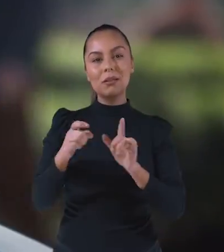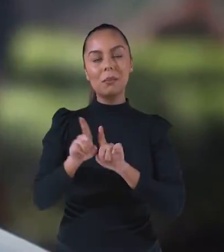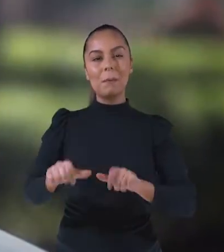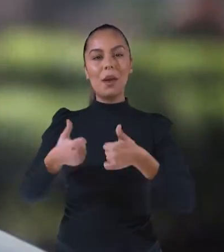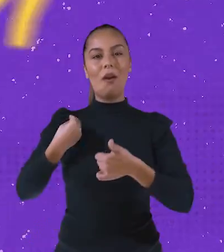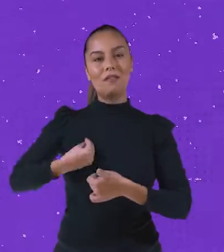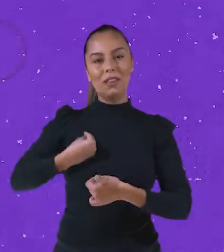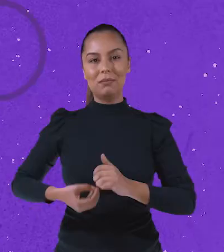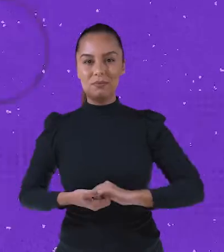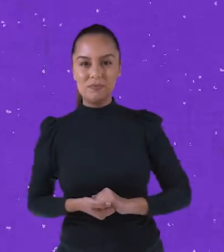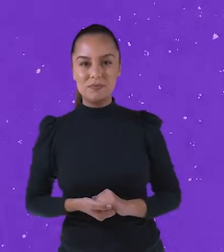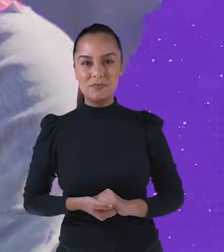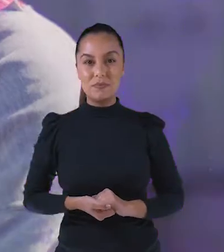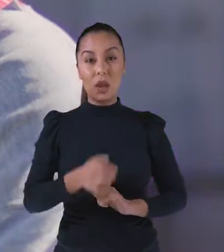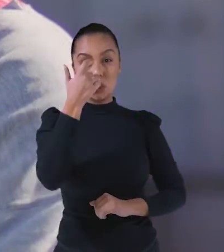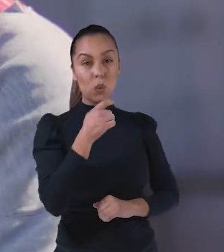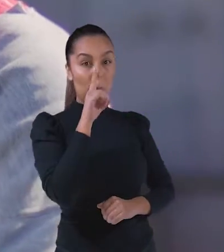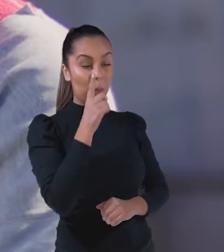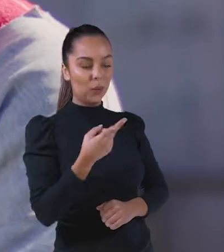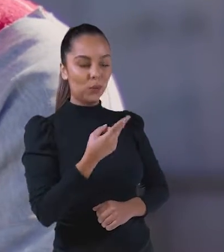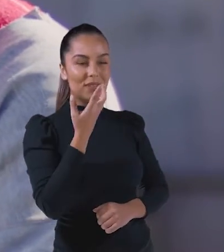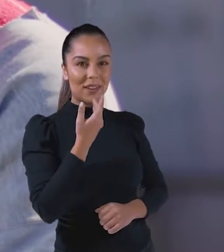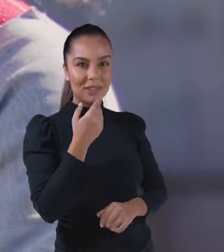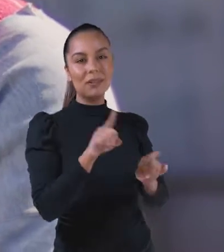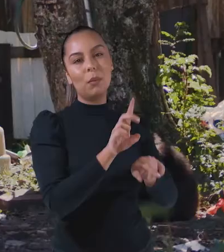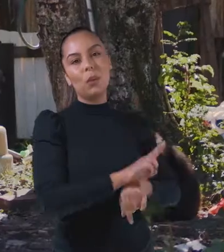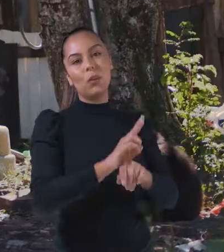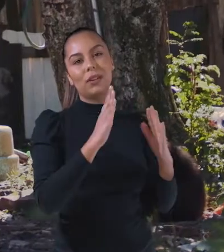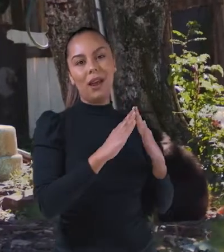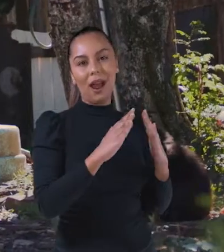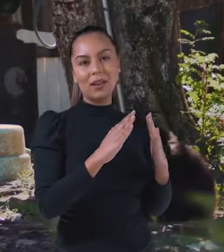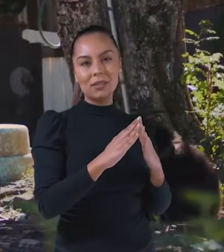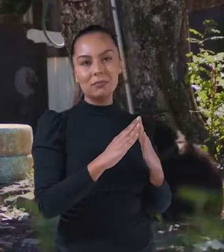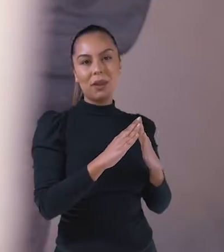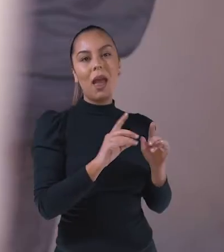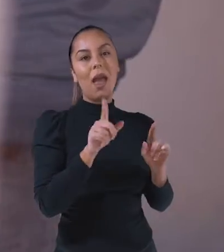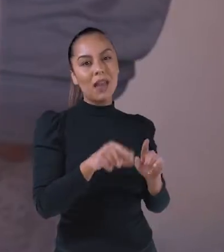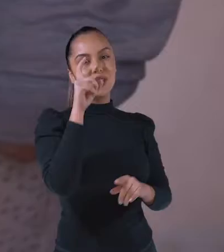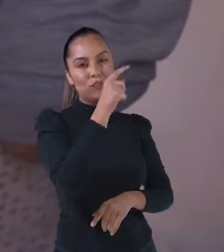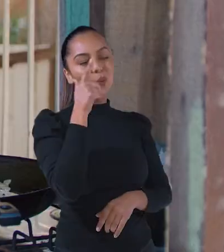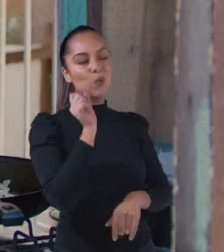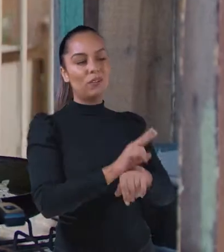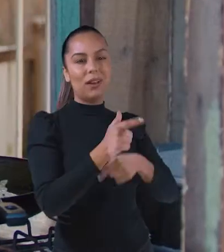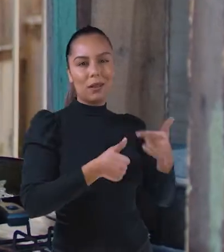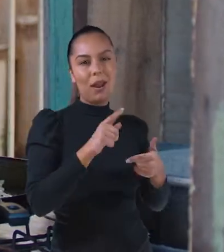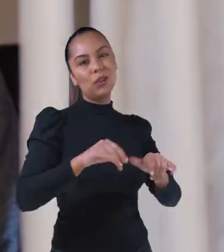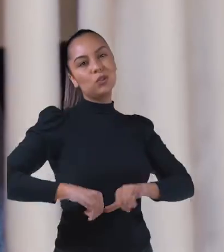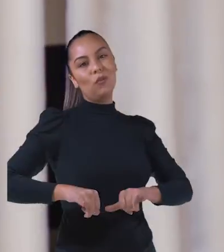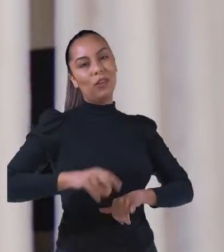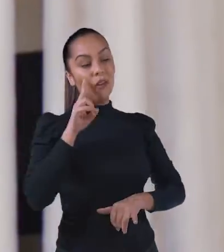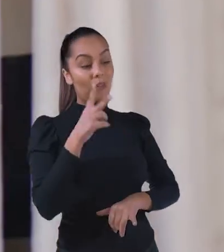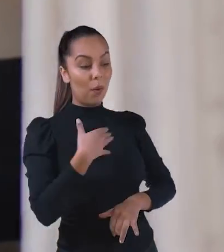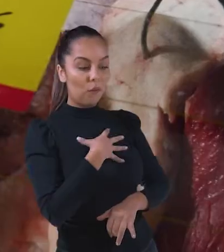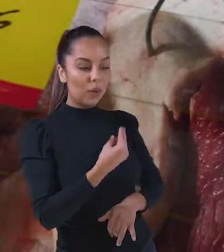e melhorar de vida. Sou mãe de duas crianças e sou dona de lar. Para encontrar trabalho, está bem difícil. A minha é